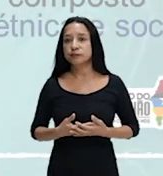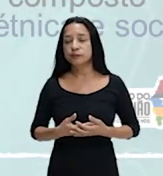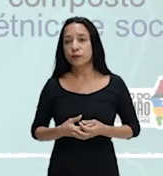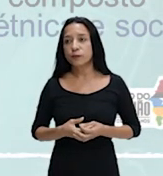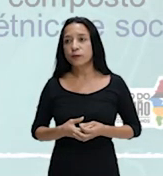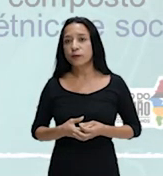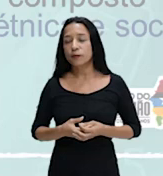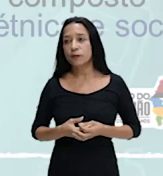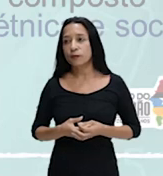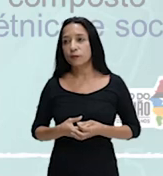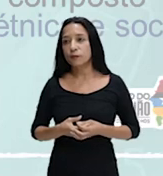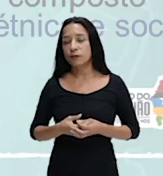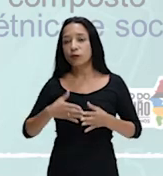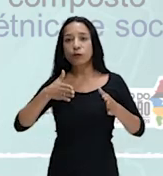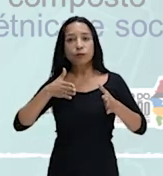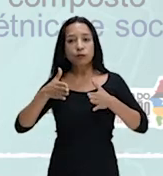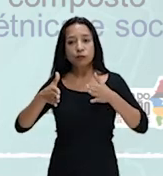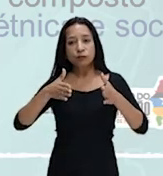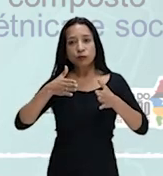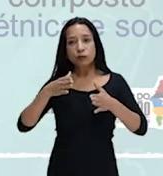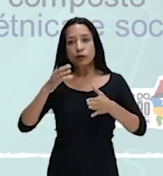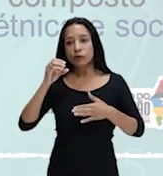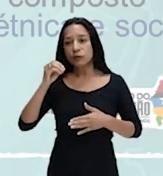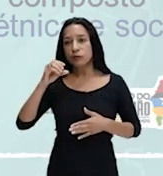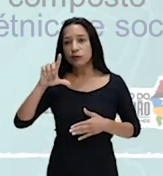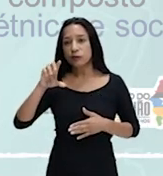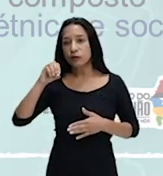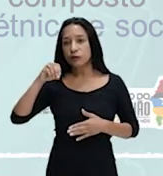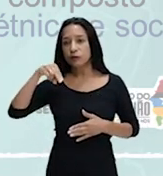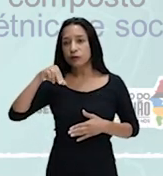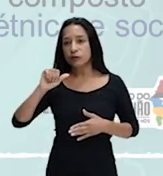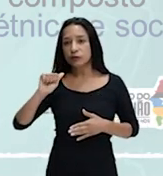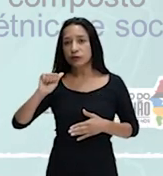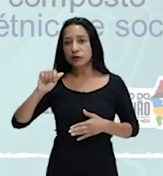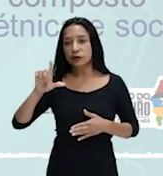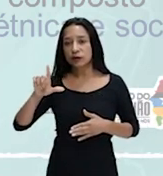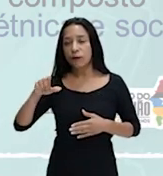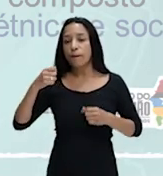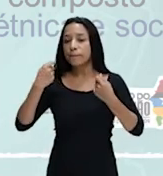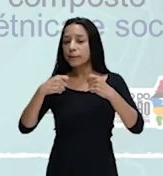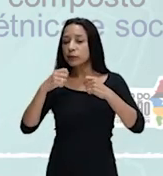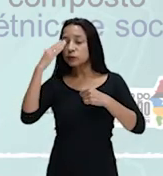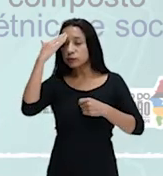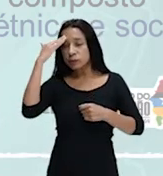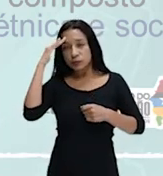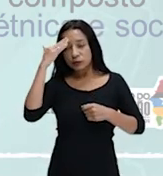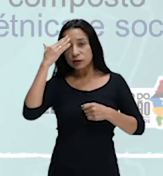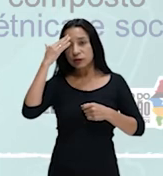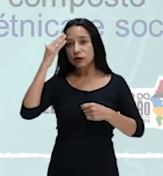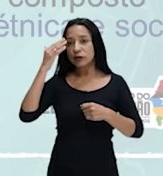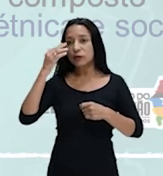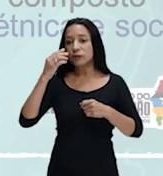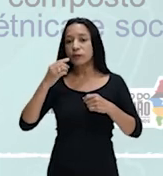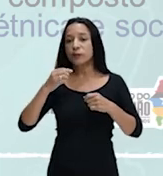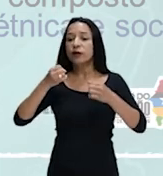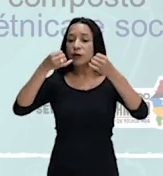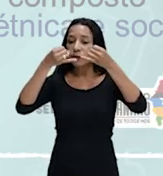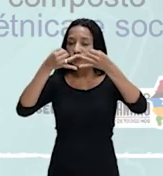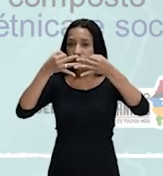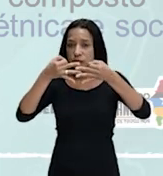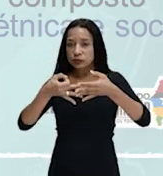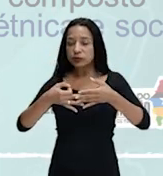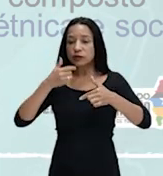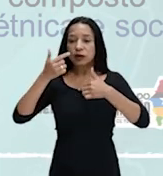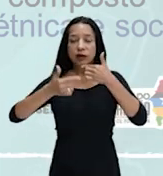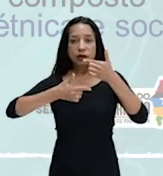colonial, é preciso compreendermos que para se falar da luta dos escravos